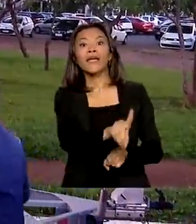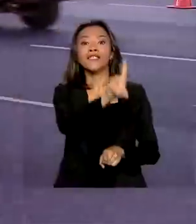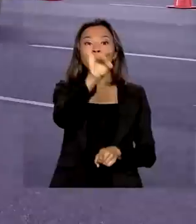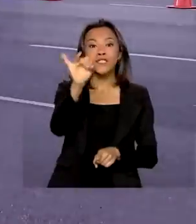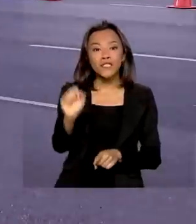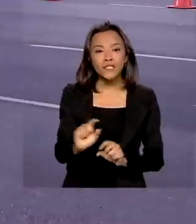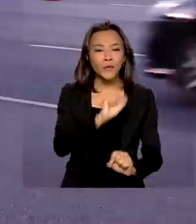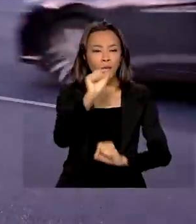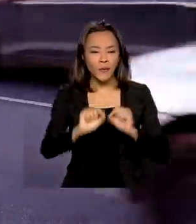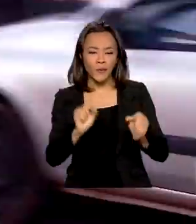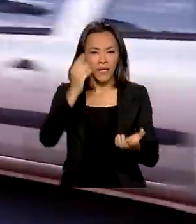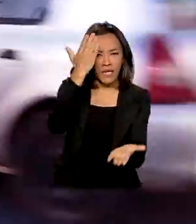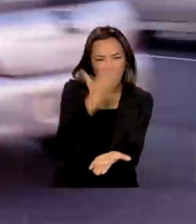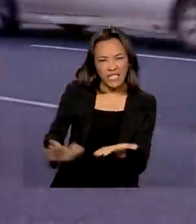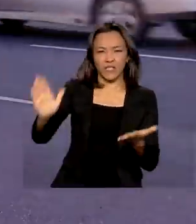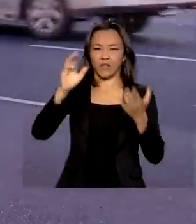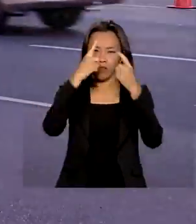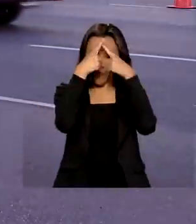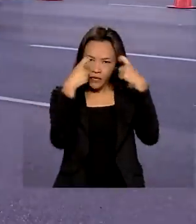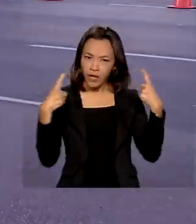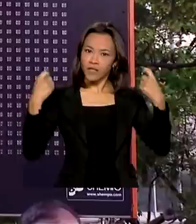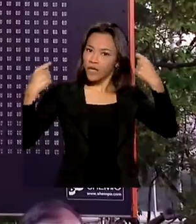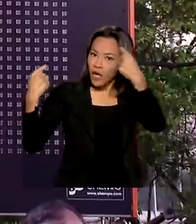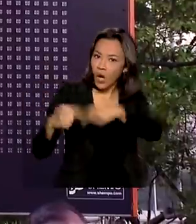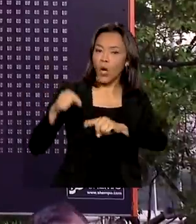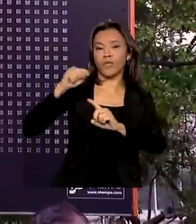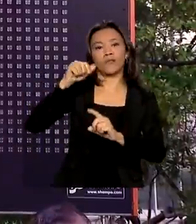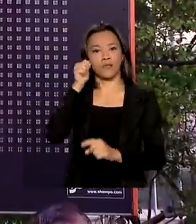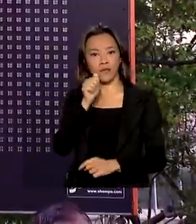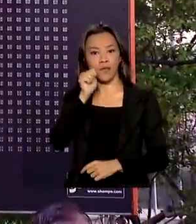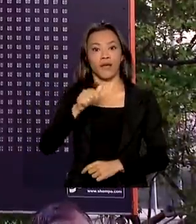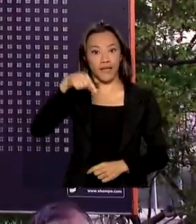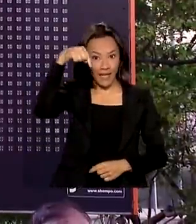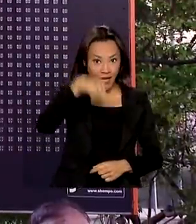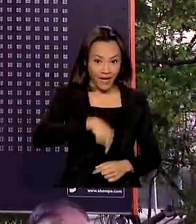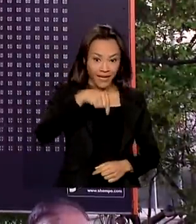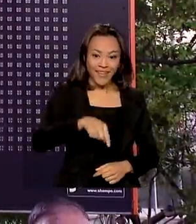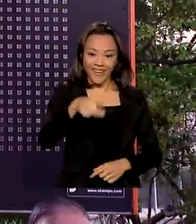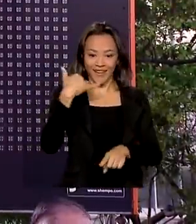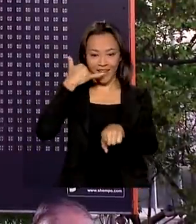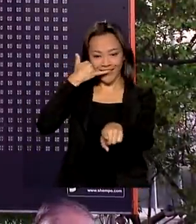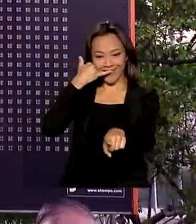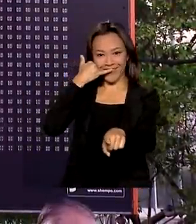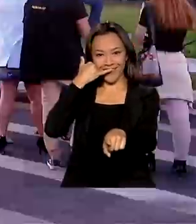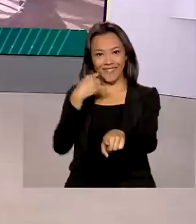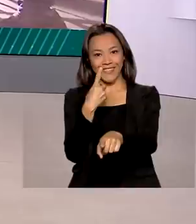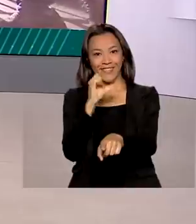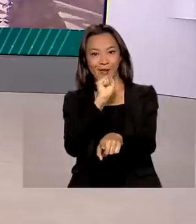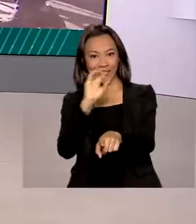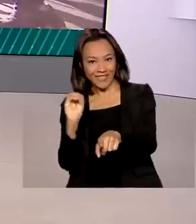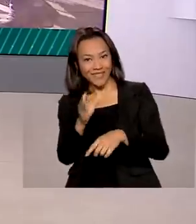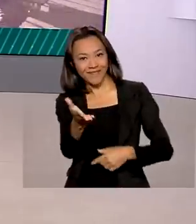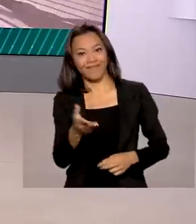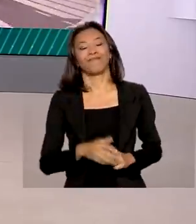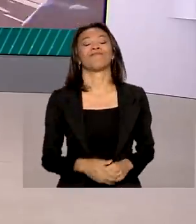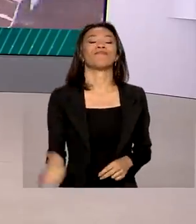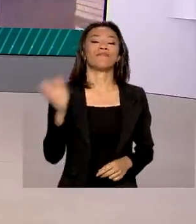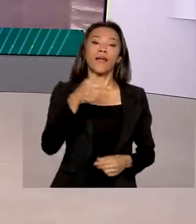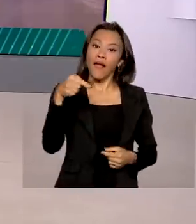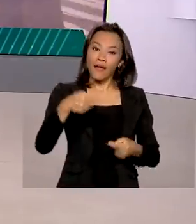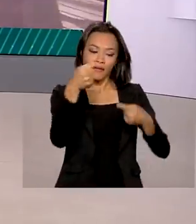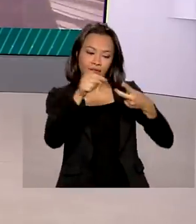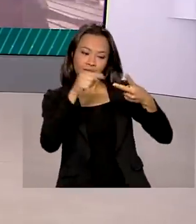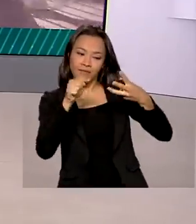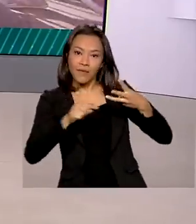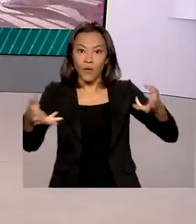eliminação da violência contra a mulher e um grande aliado aqui no Brasil é o Disque 180. Esses são os